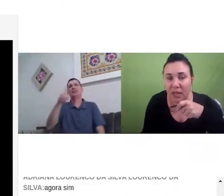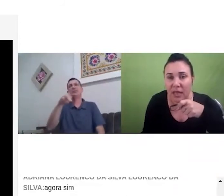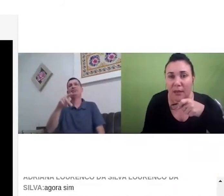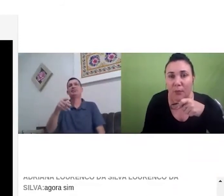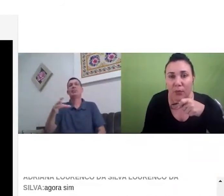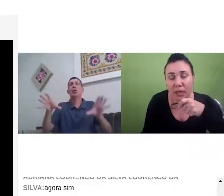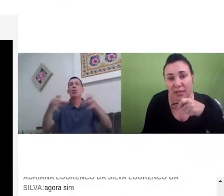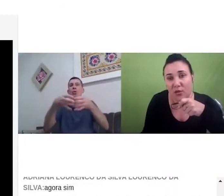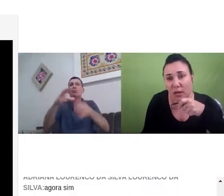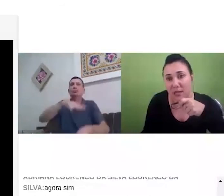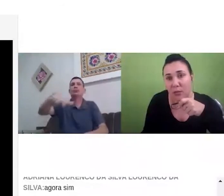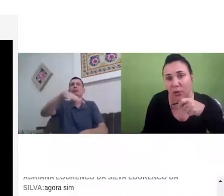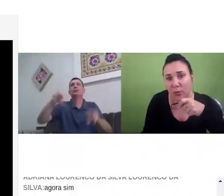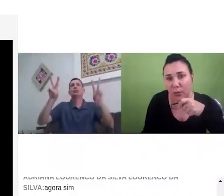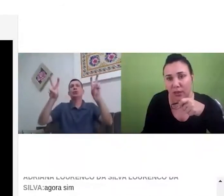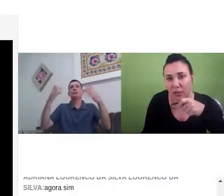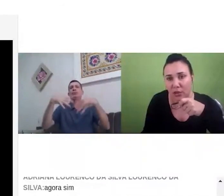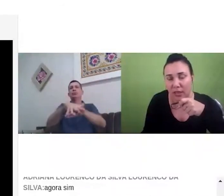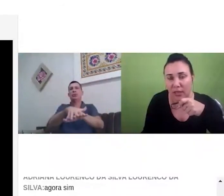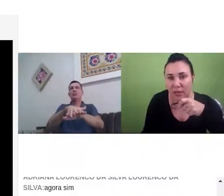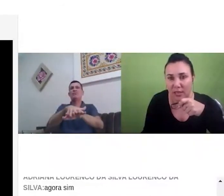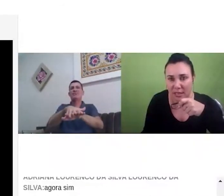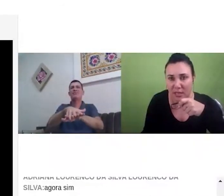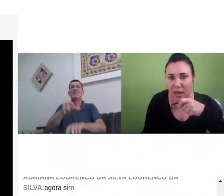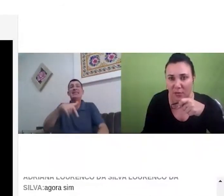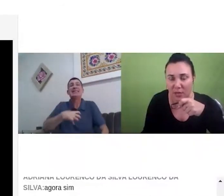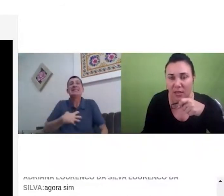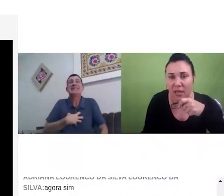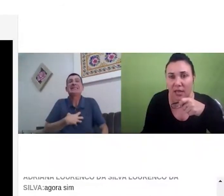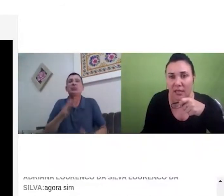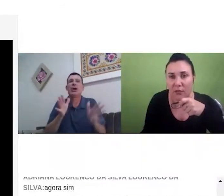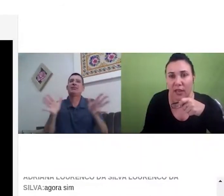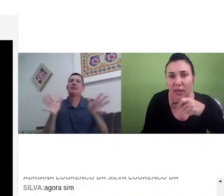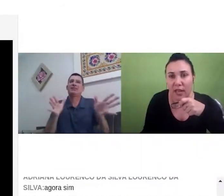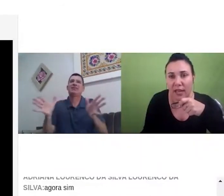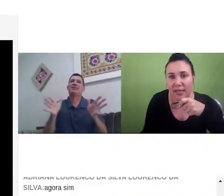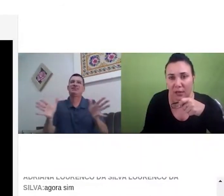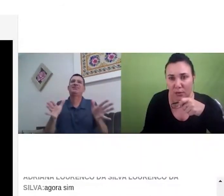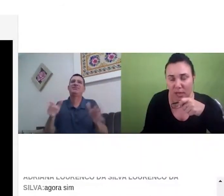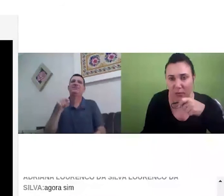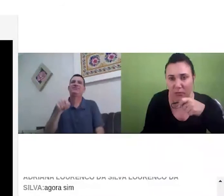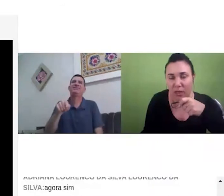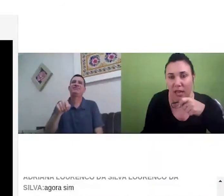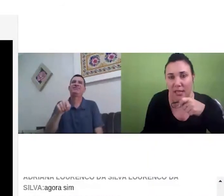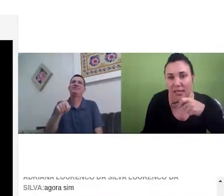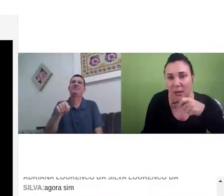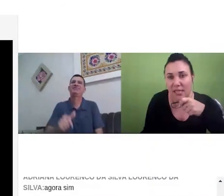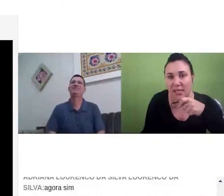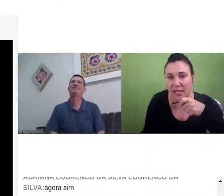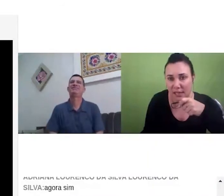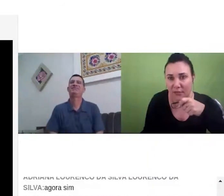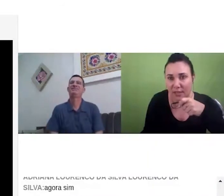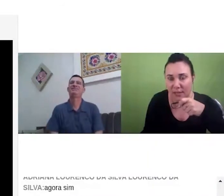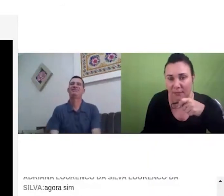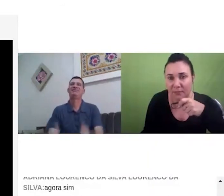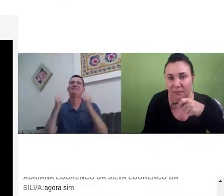e essas trocas são muito importantes dentro desses espaços desenvolver essa inclusão tornar mais